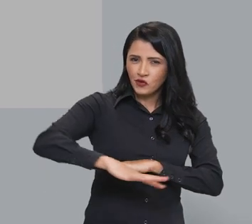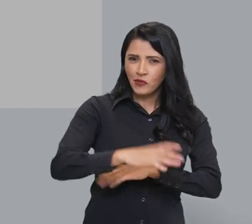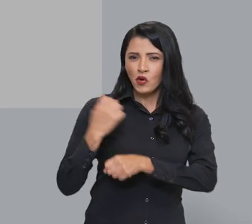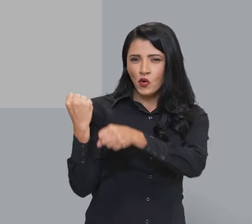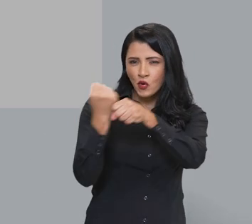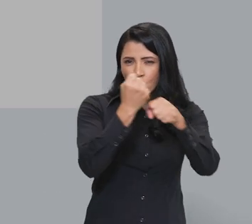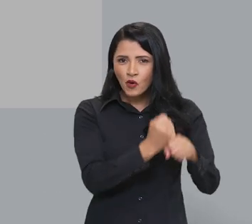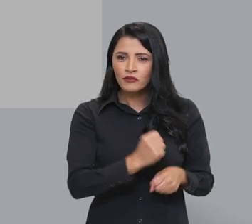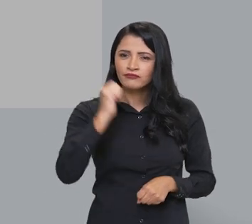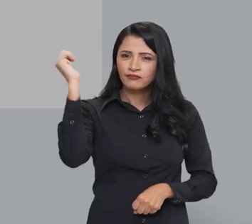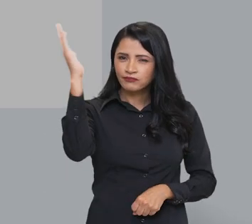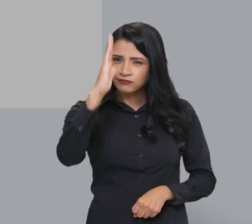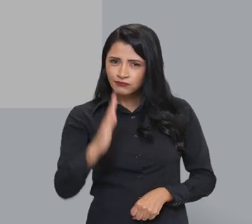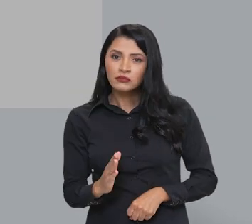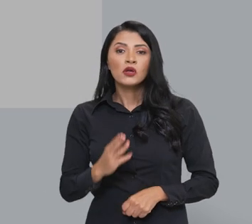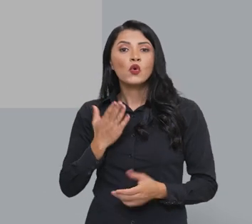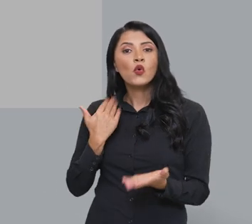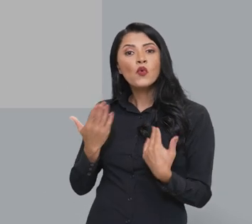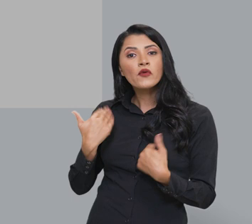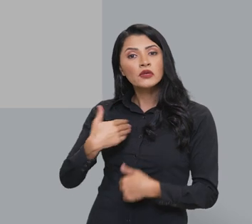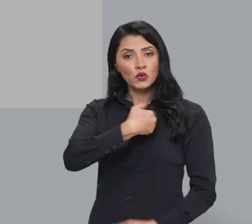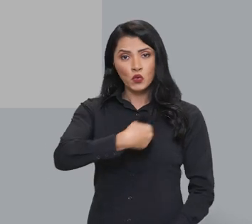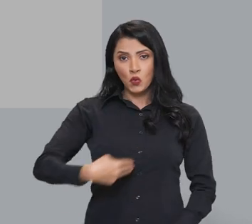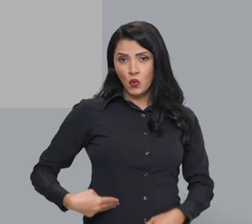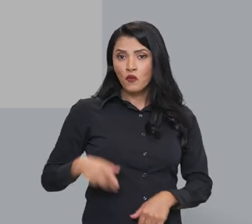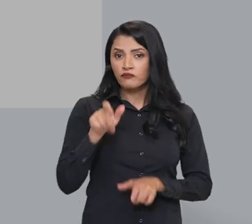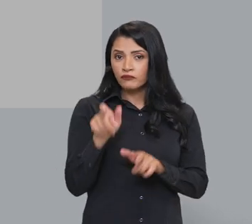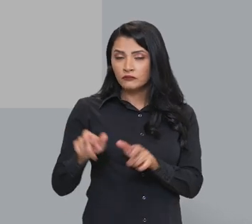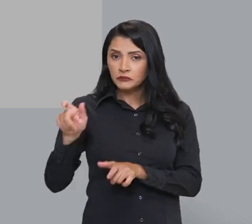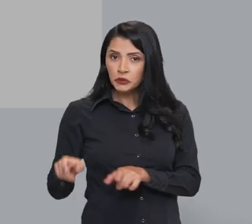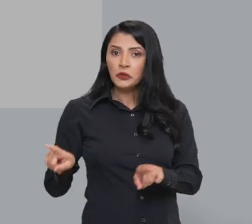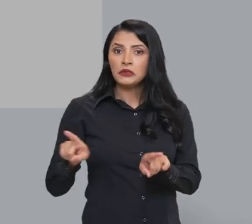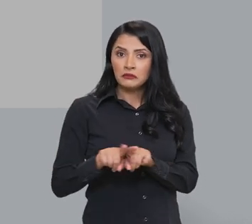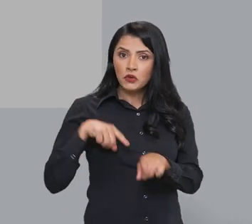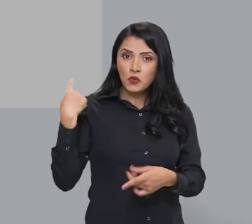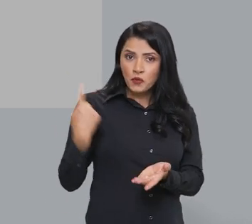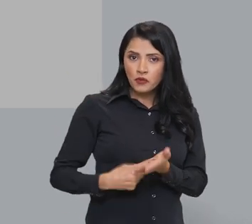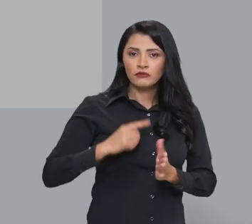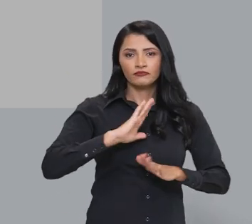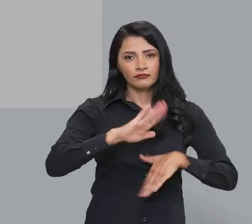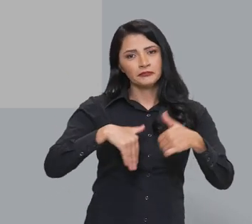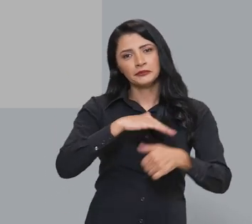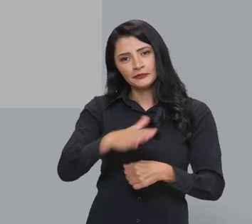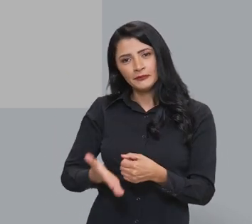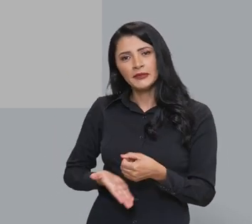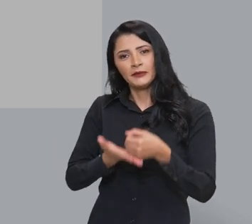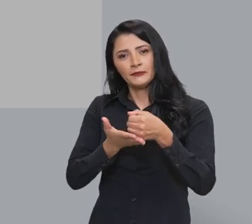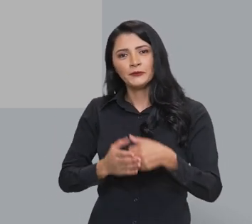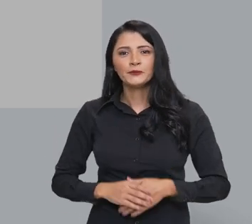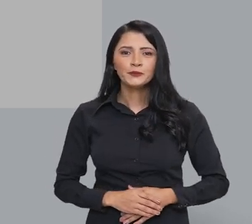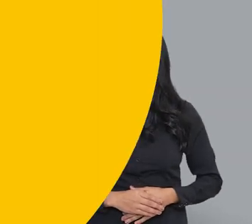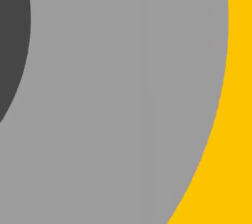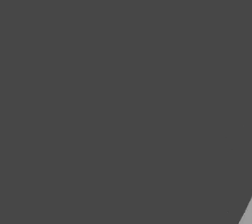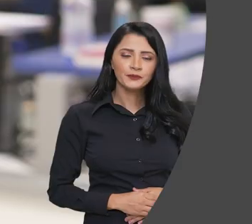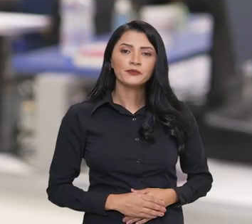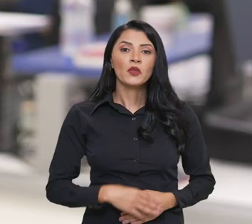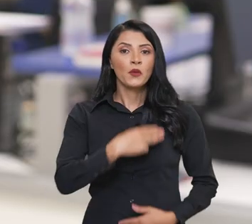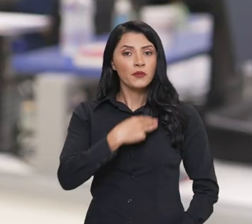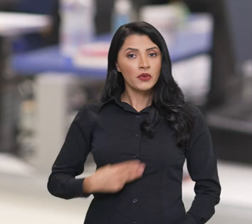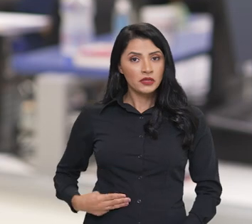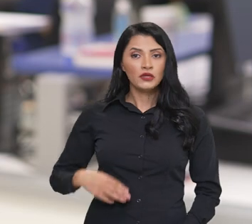investimentos em obras em todo o país, em diálogo com os governadores e compromisso com o desenvolvimento sustentável.